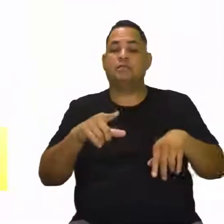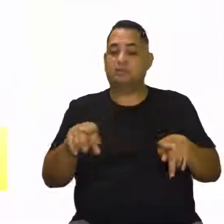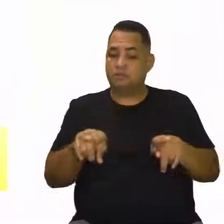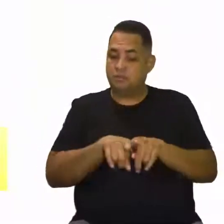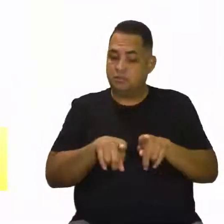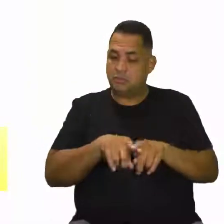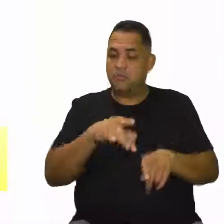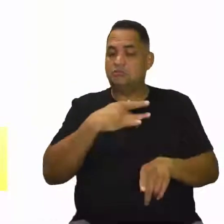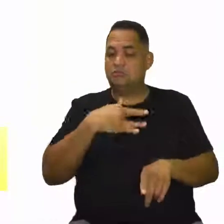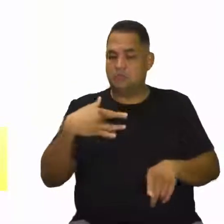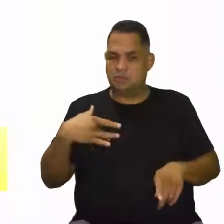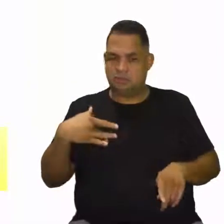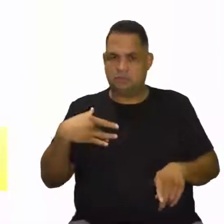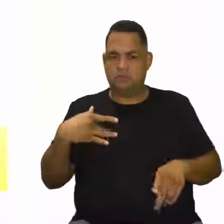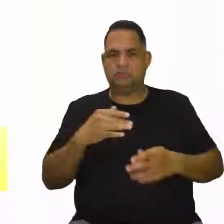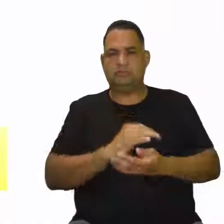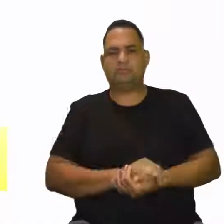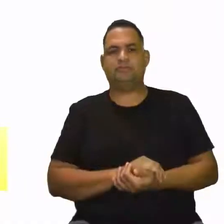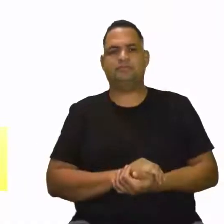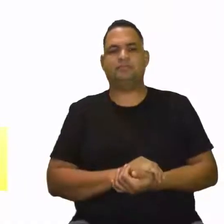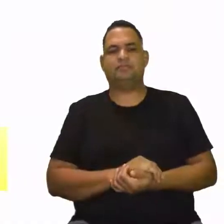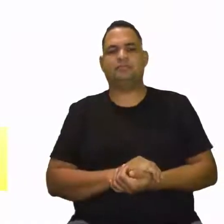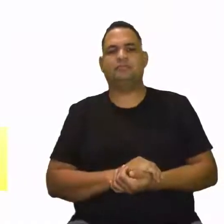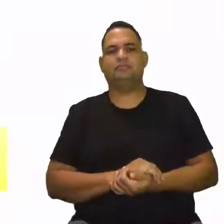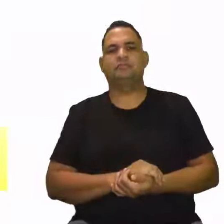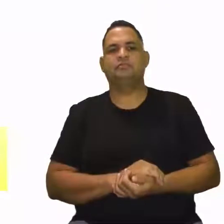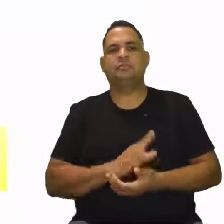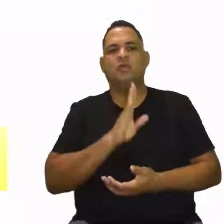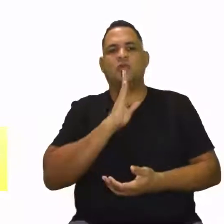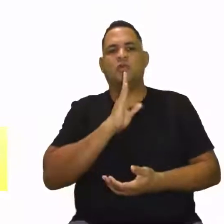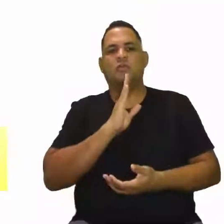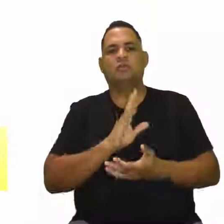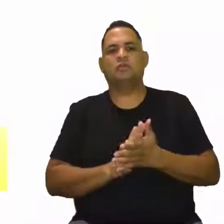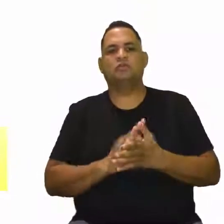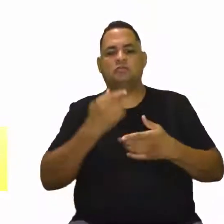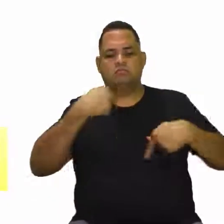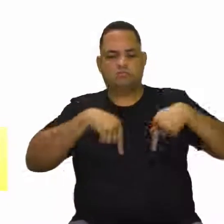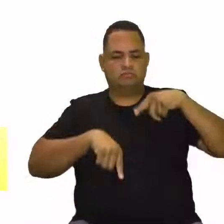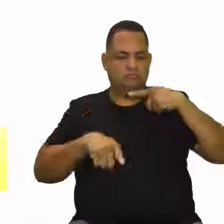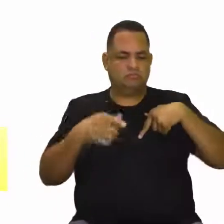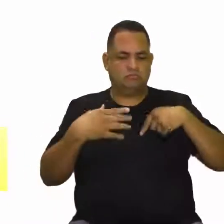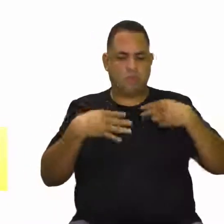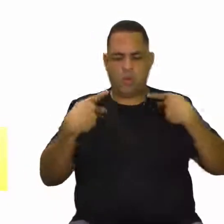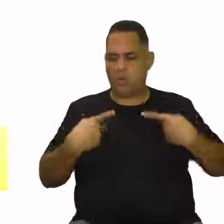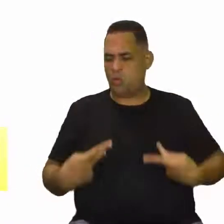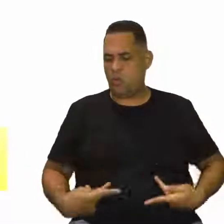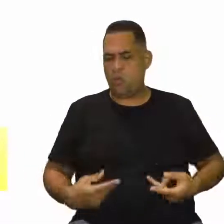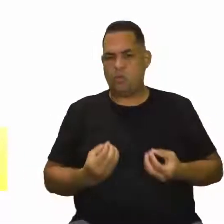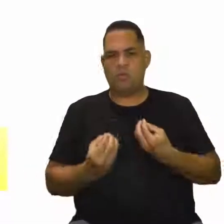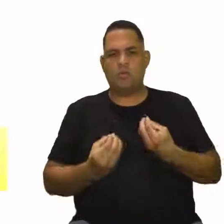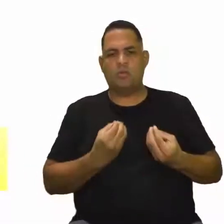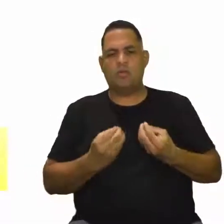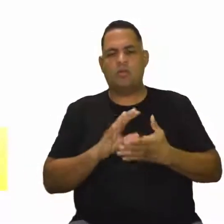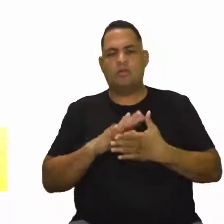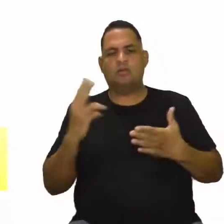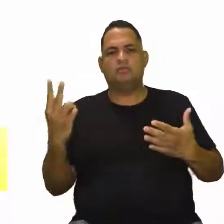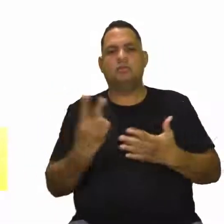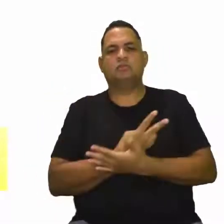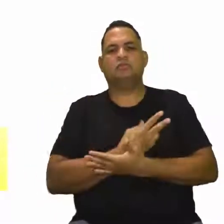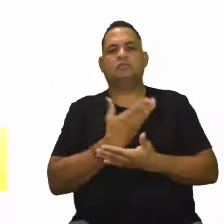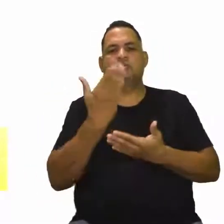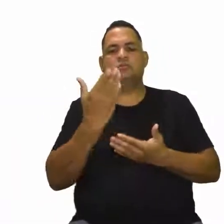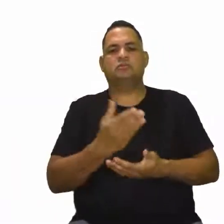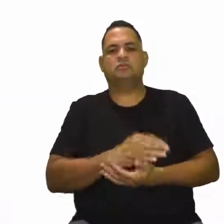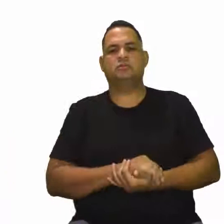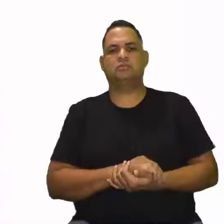tá? Então, hoje a gente vai ver um pouquinho sobre isso na aula. Vamos conhecer um pouquinho da fisiologia, um pouquinho do que vai acontecer aí nesse processo. Então, acompanha